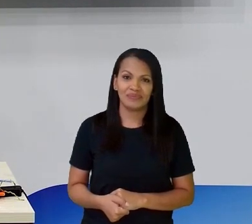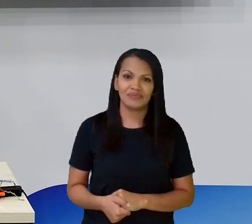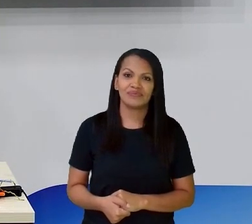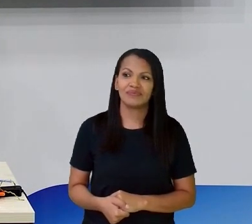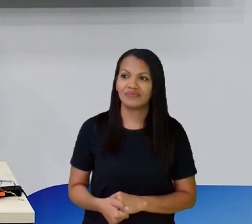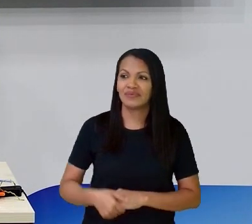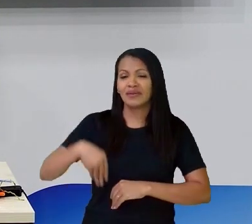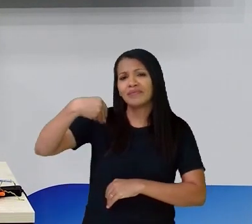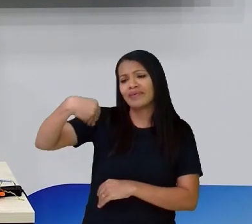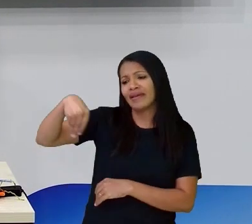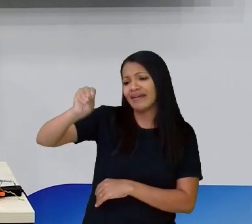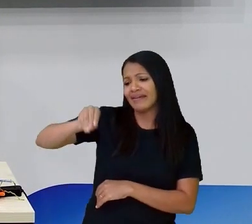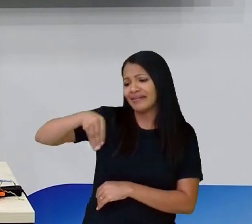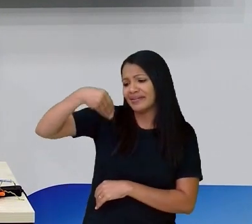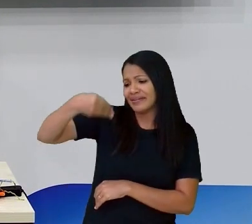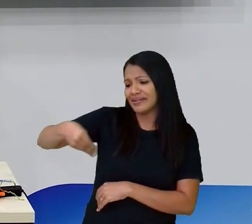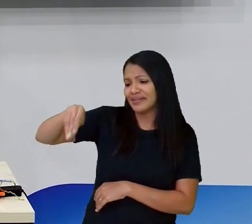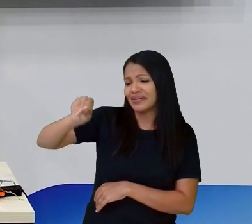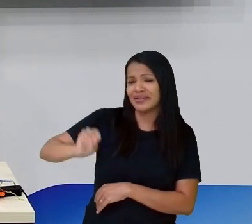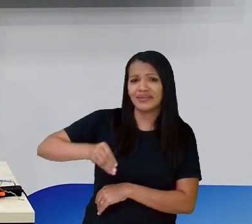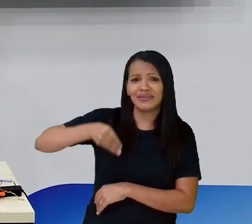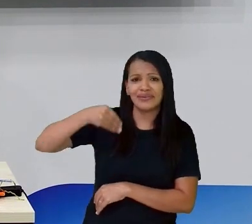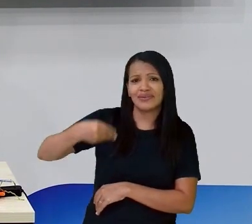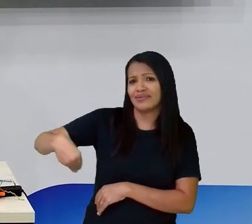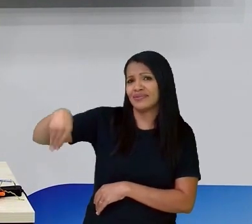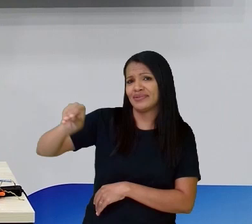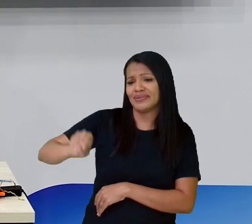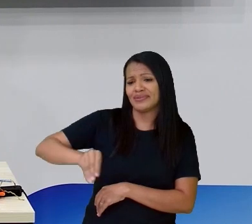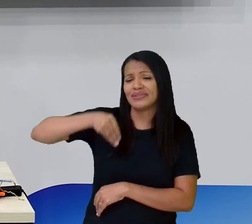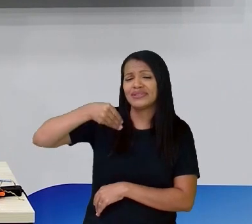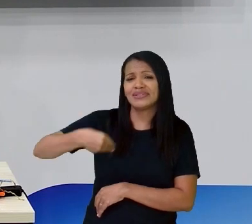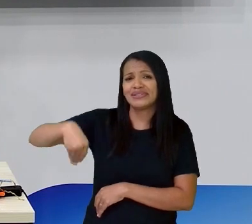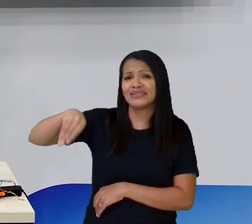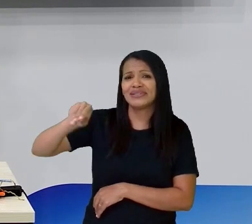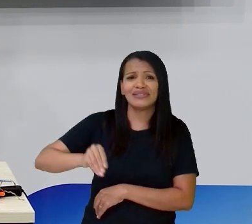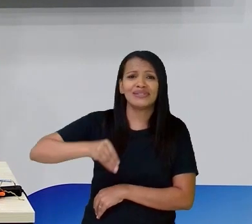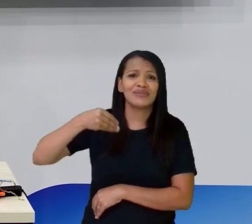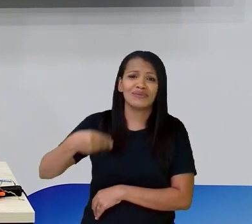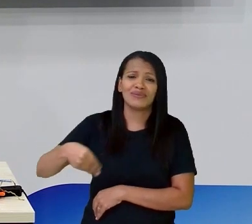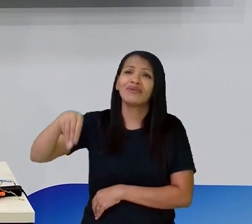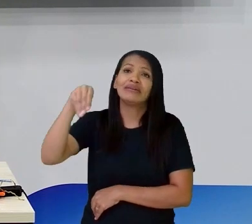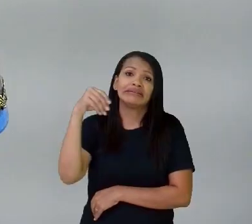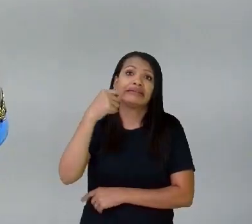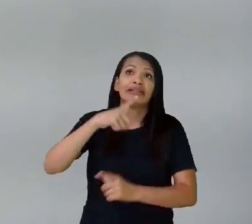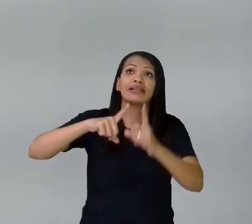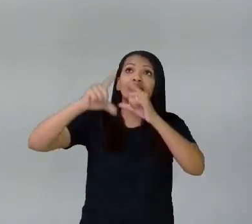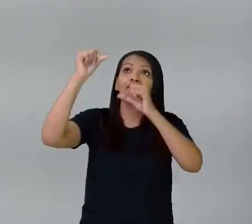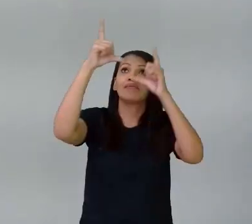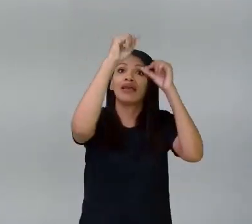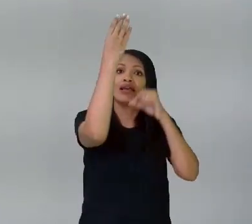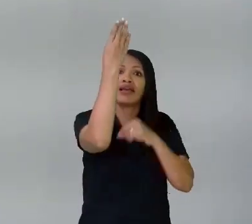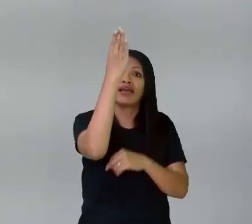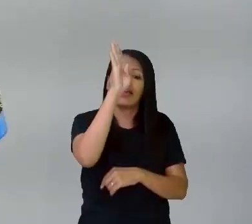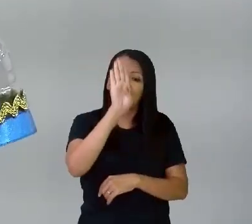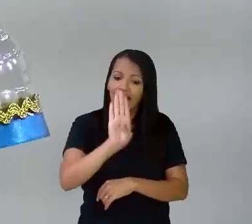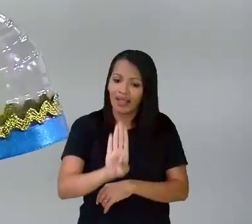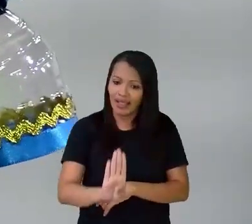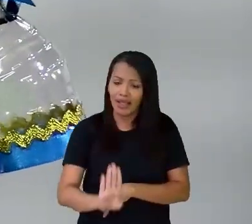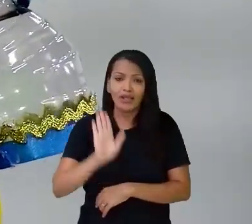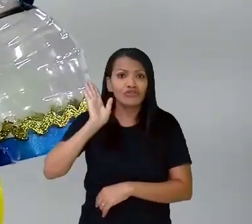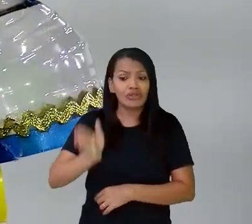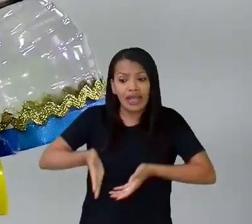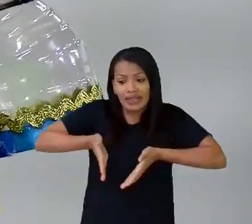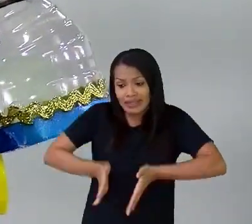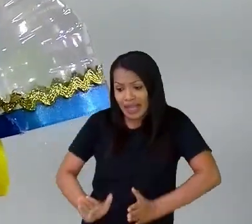Bate o sino Pequenino Sino De velho Já nasceu Meu Deus Menino Para o